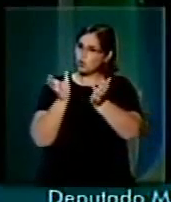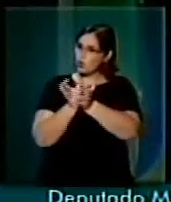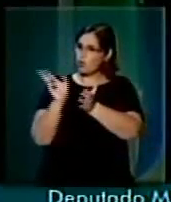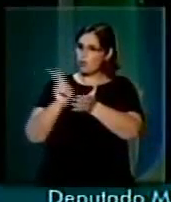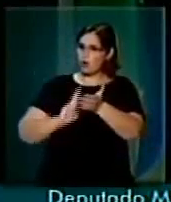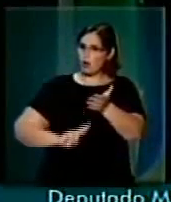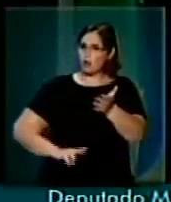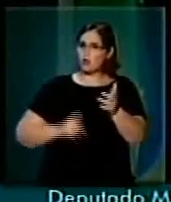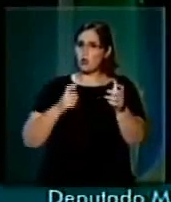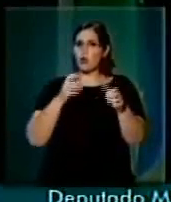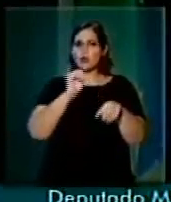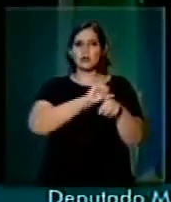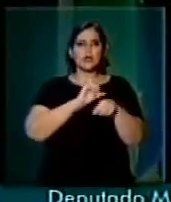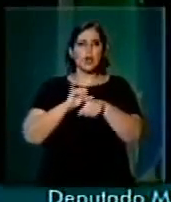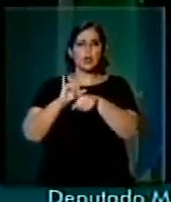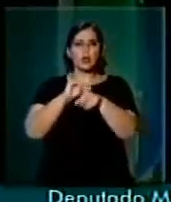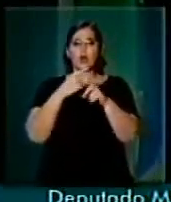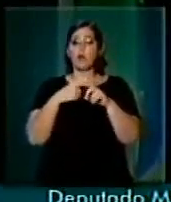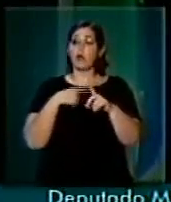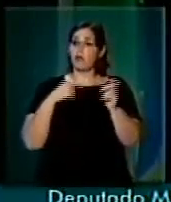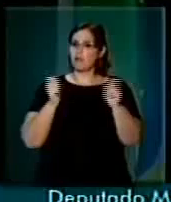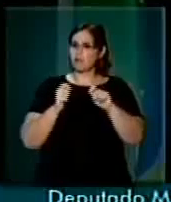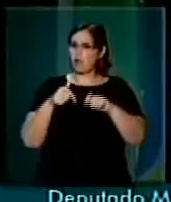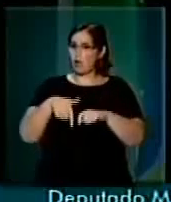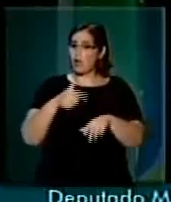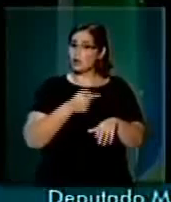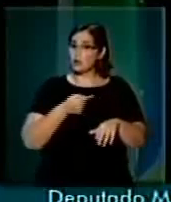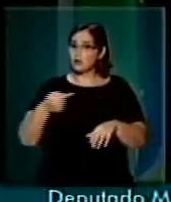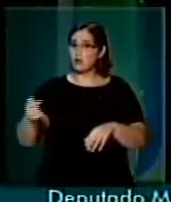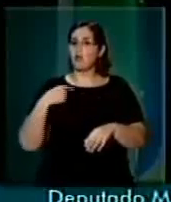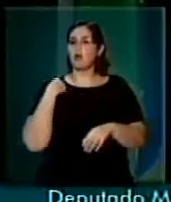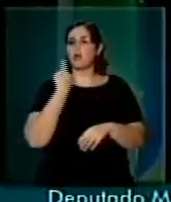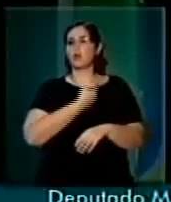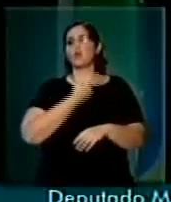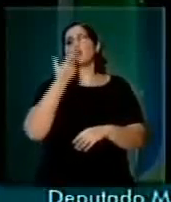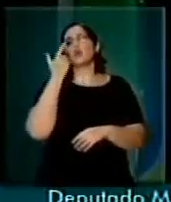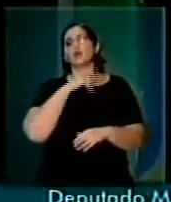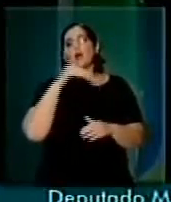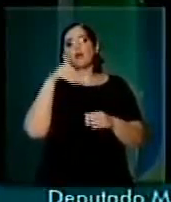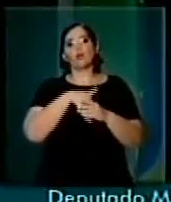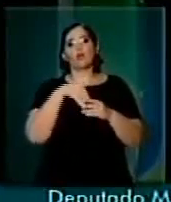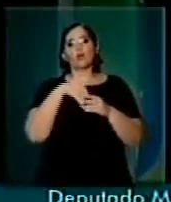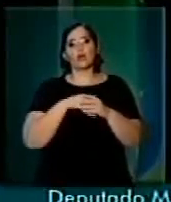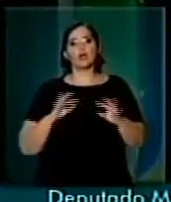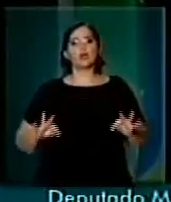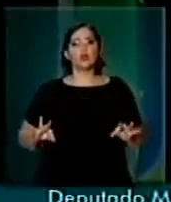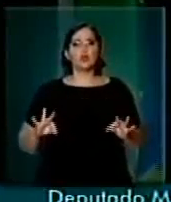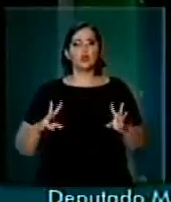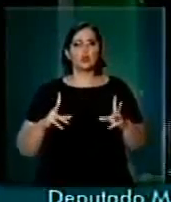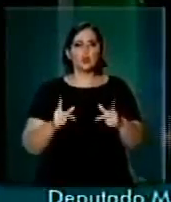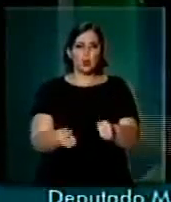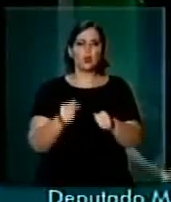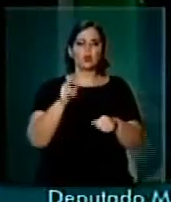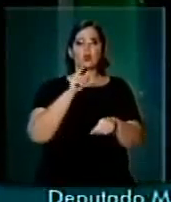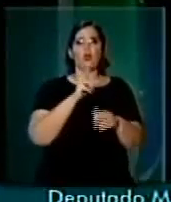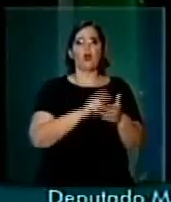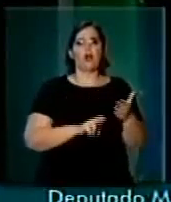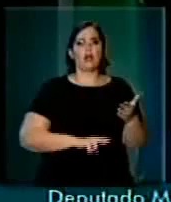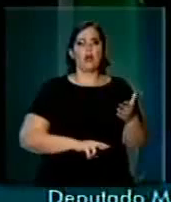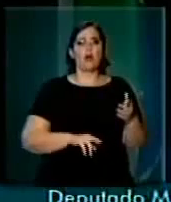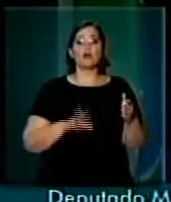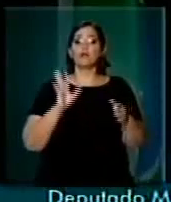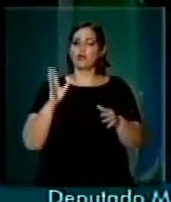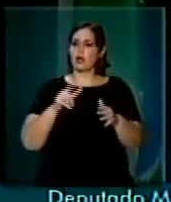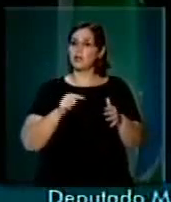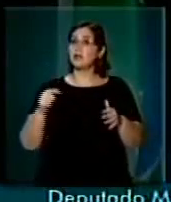setoriais para que nós possamos nesta semana votar todos os relatórios e já na semana que vem